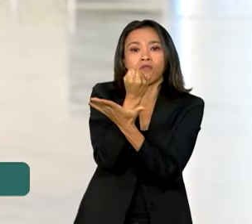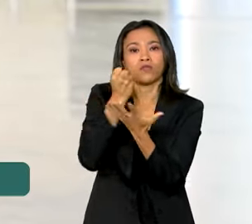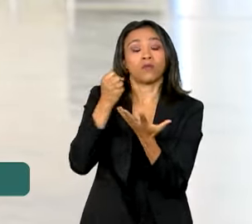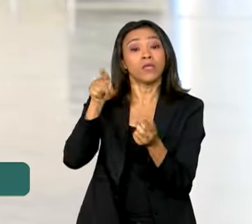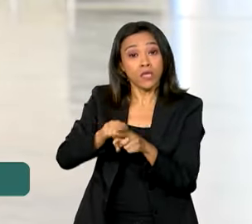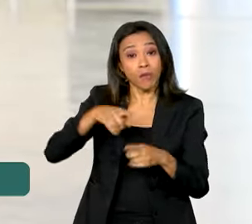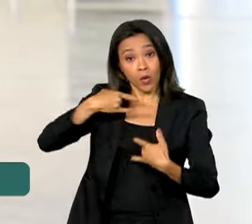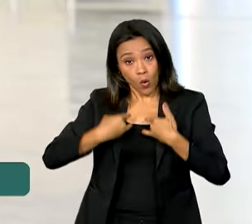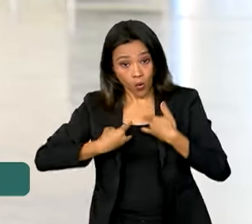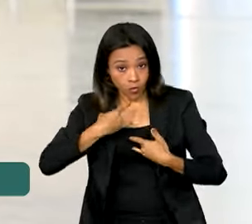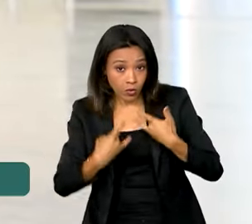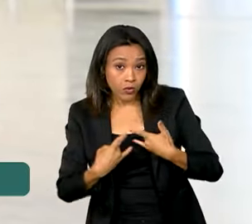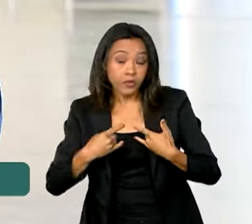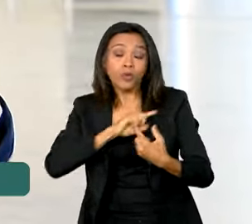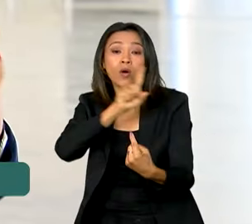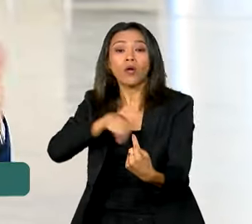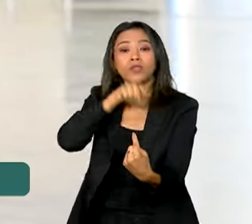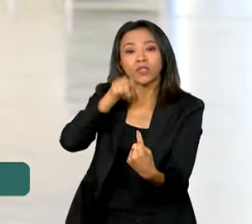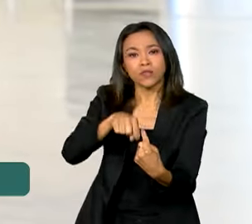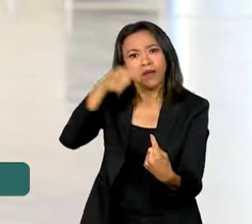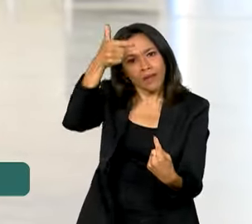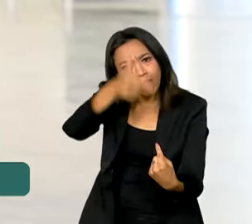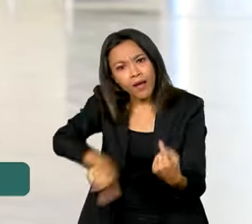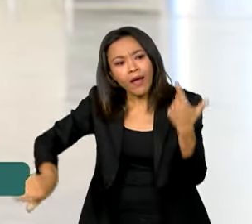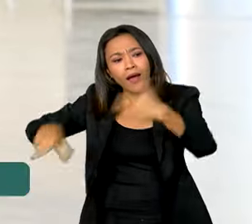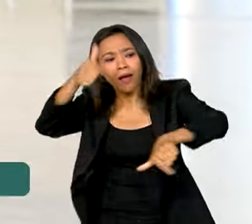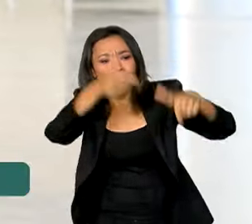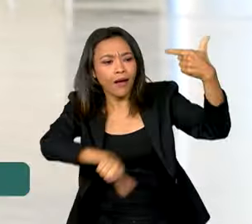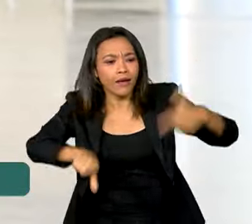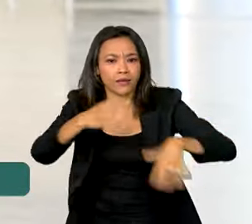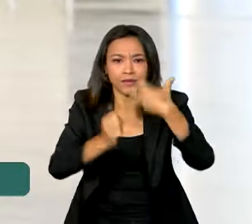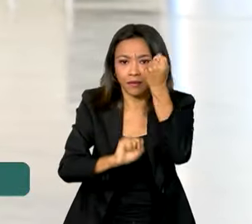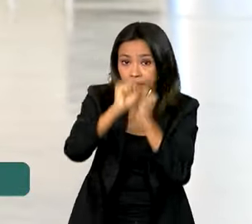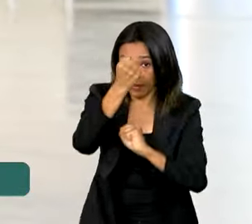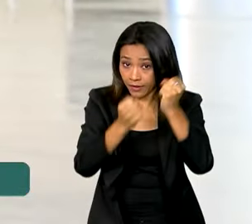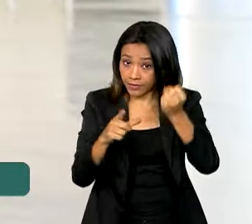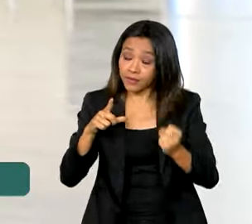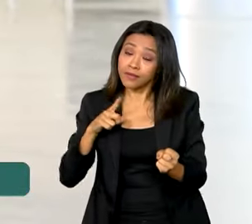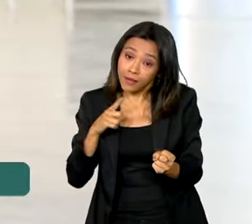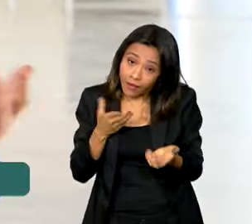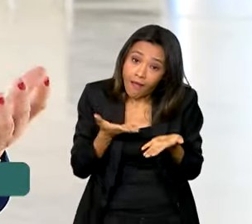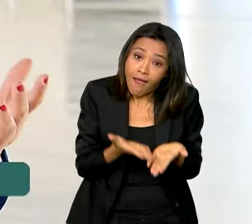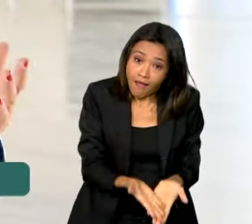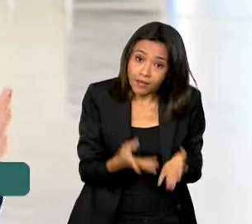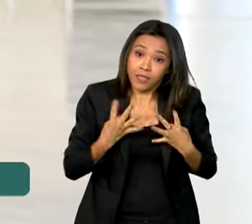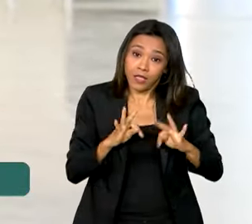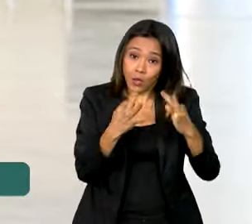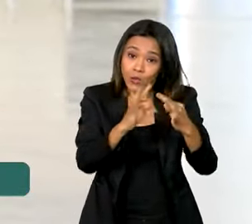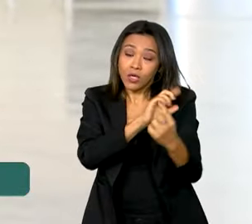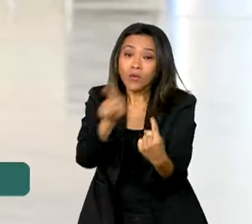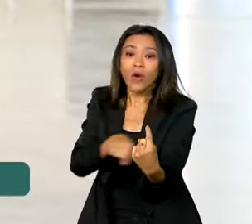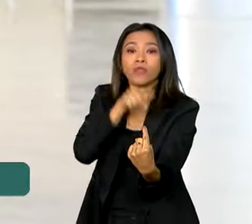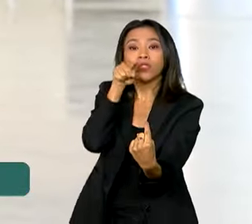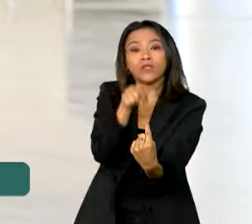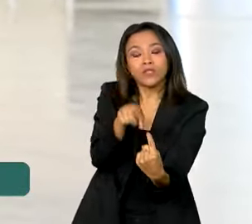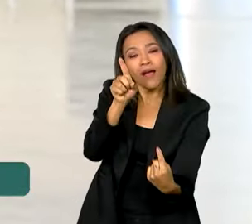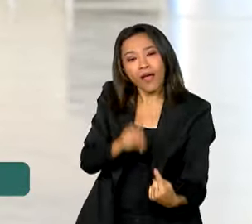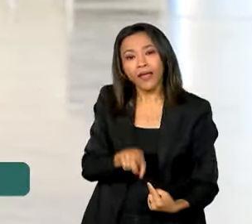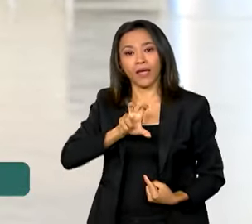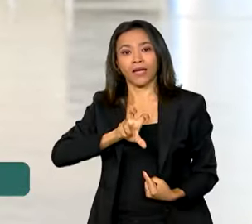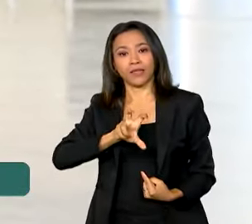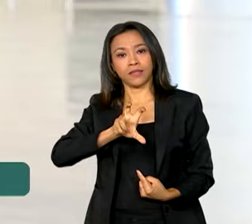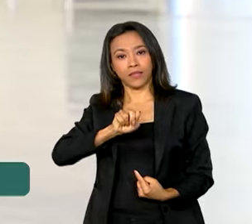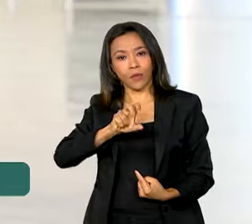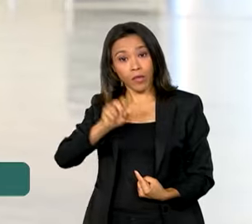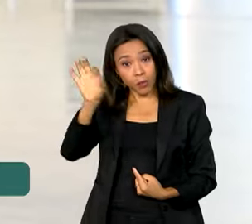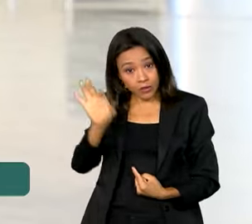da missão 4 é que mais empresas do país contem com essas tecnologias. A meta é que 50% das